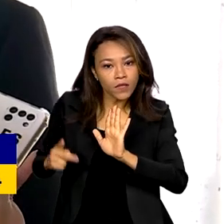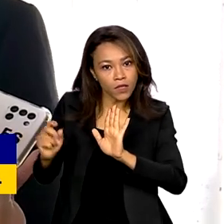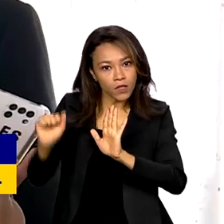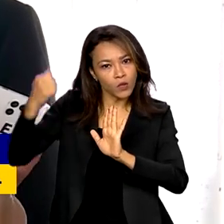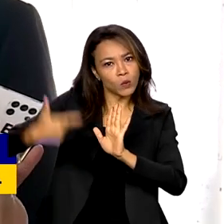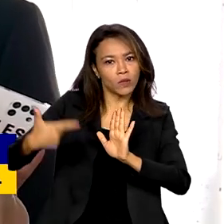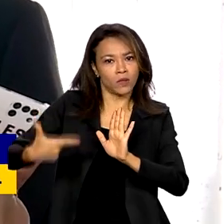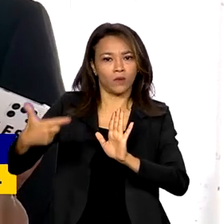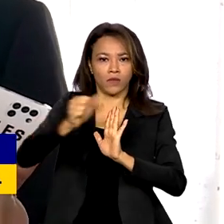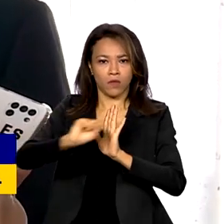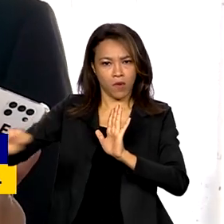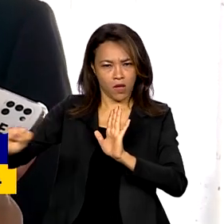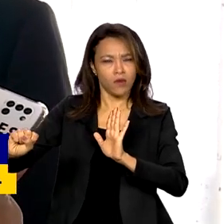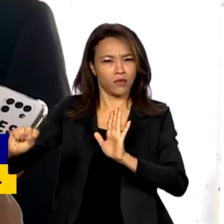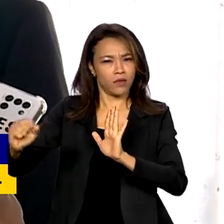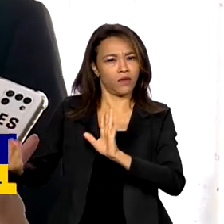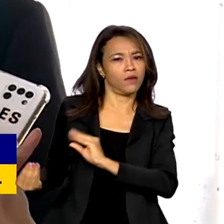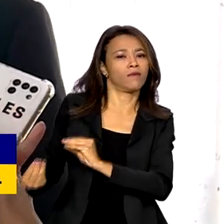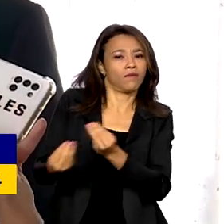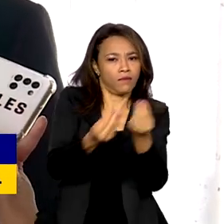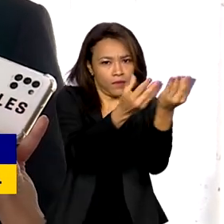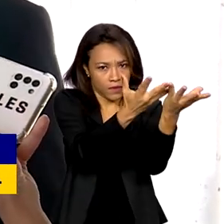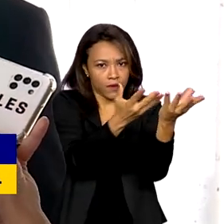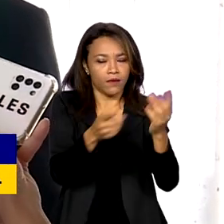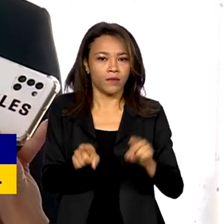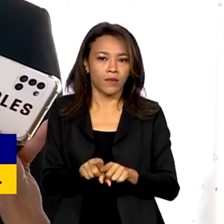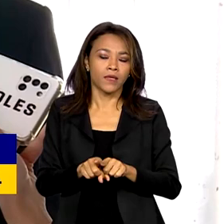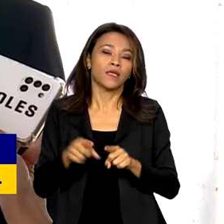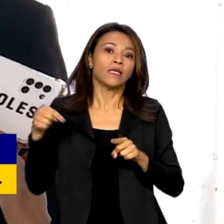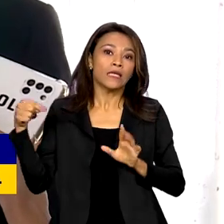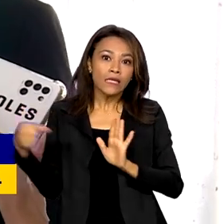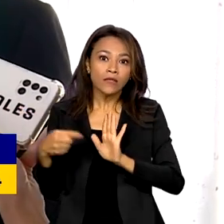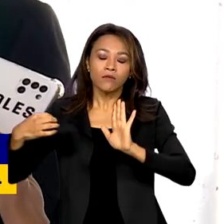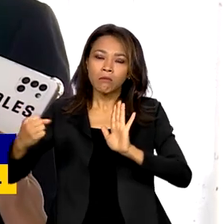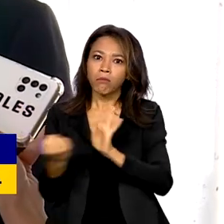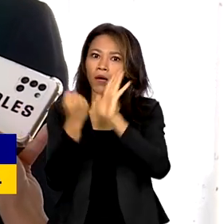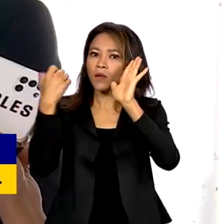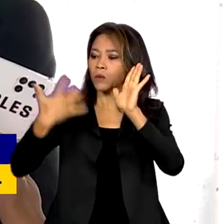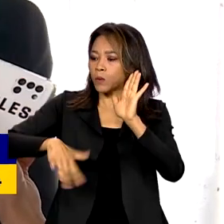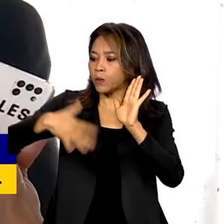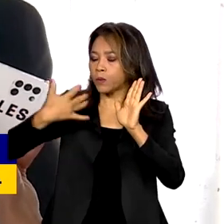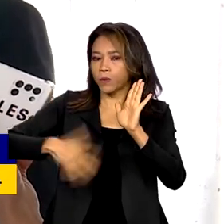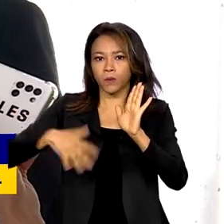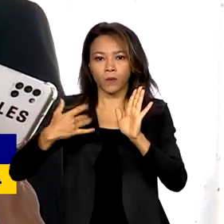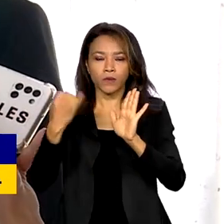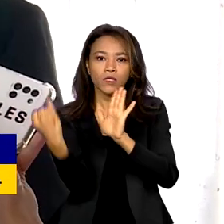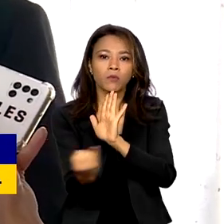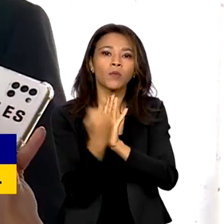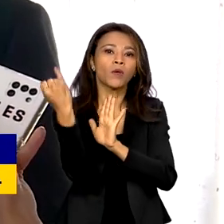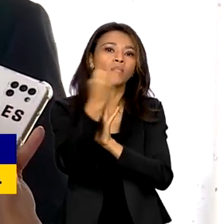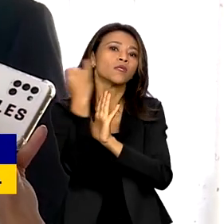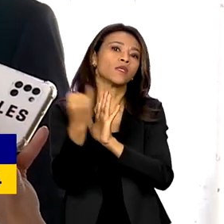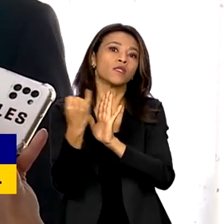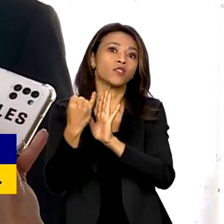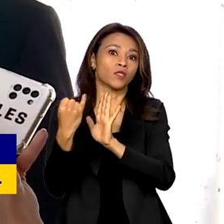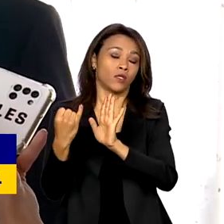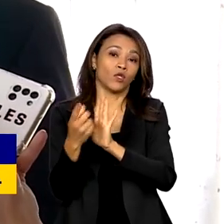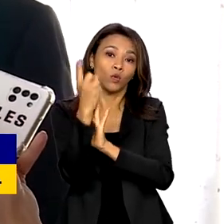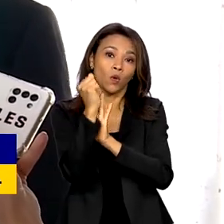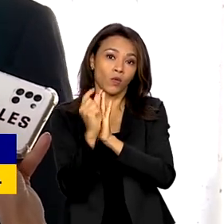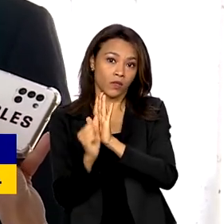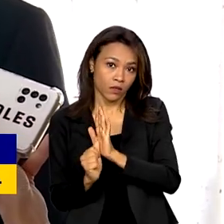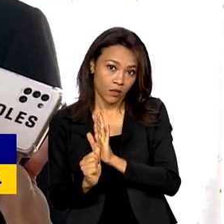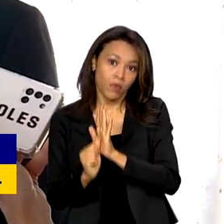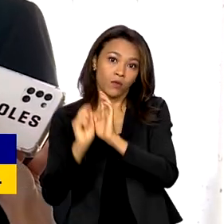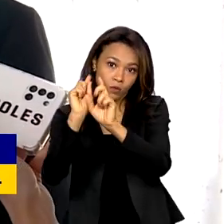começo do segundo semestre, tendo um impacto muito importante nessa definição do orçamento para ano que vem, além